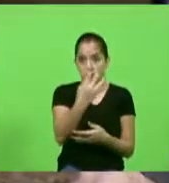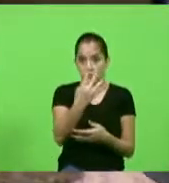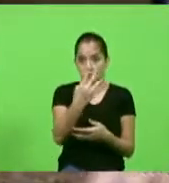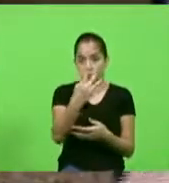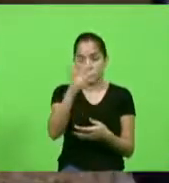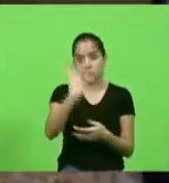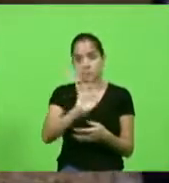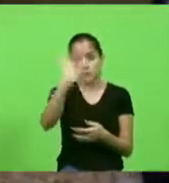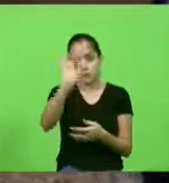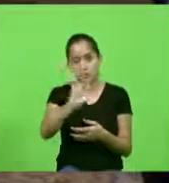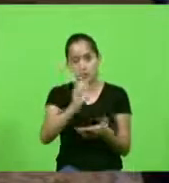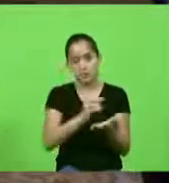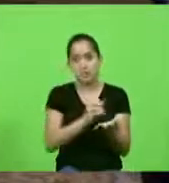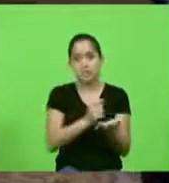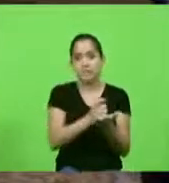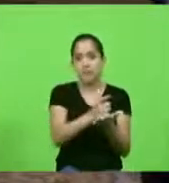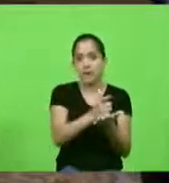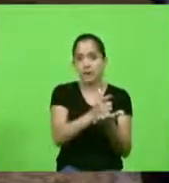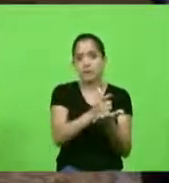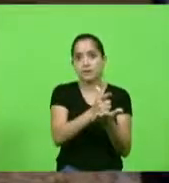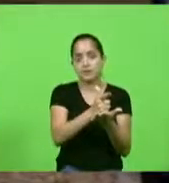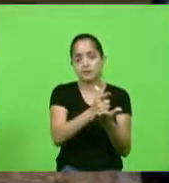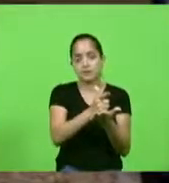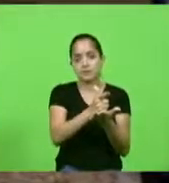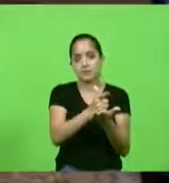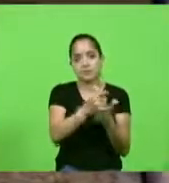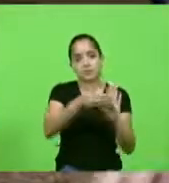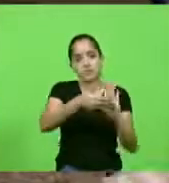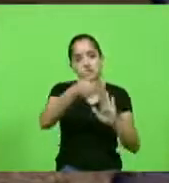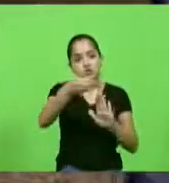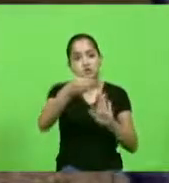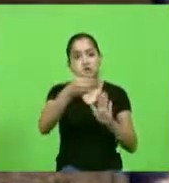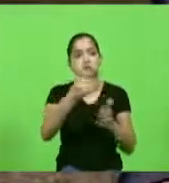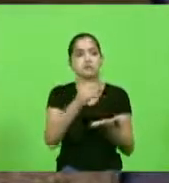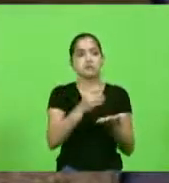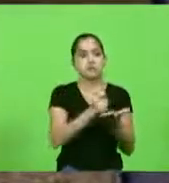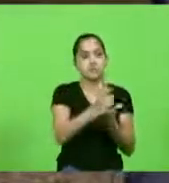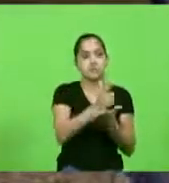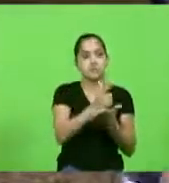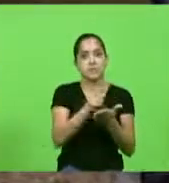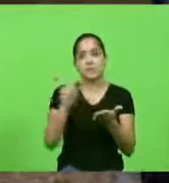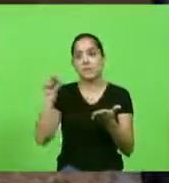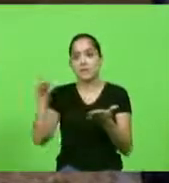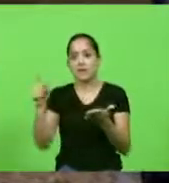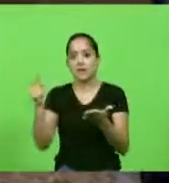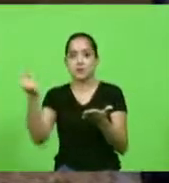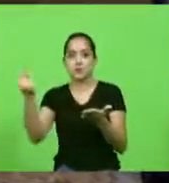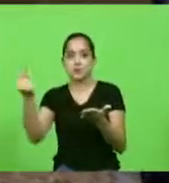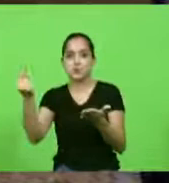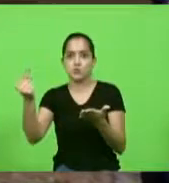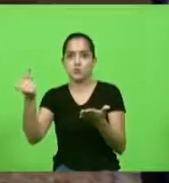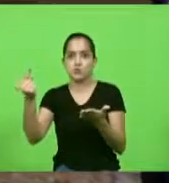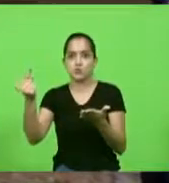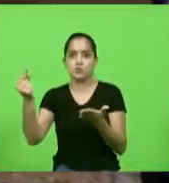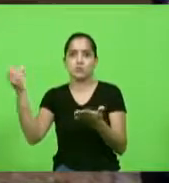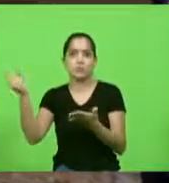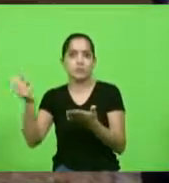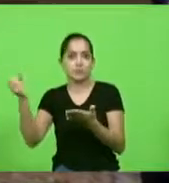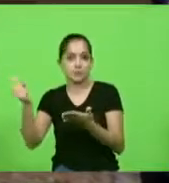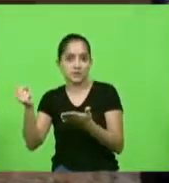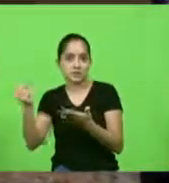da sua remuneração para sustentar integralmente um servidor inativo